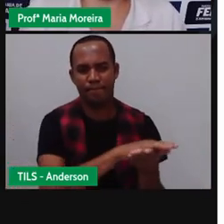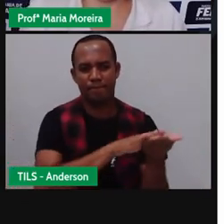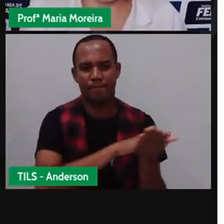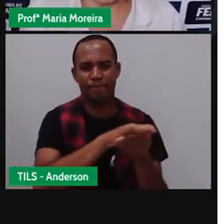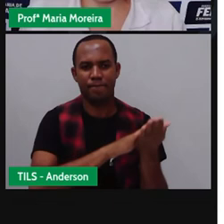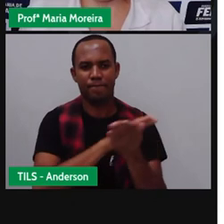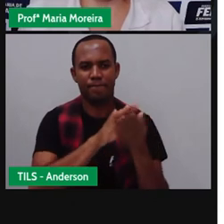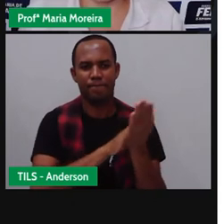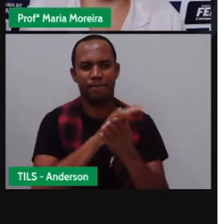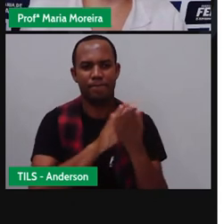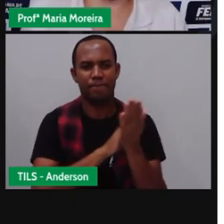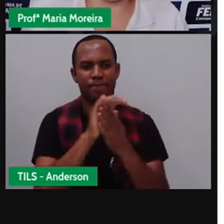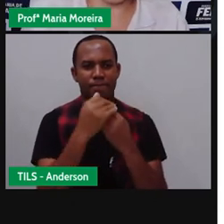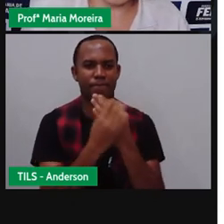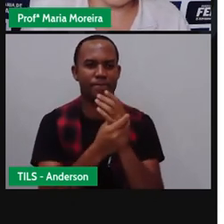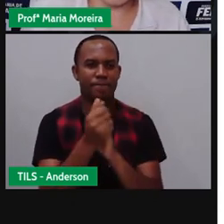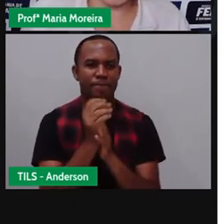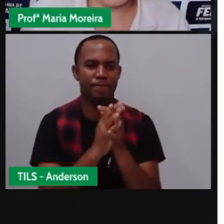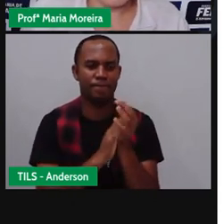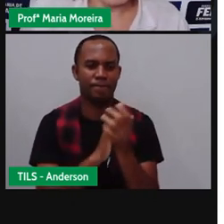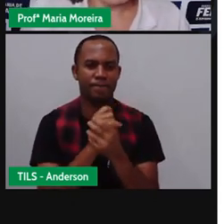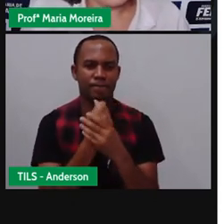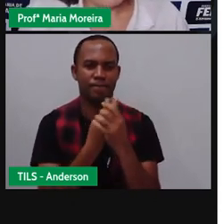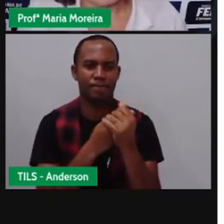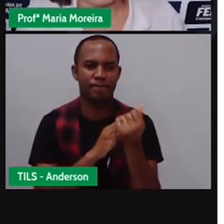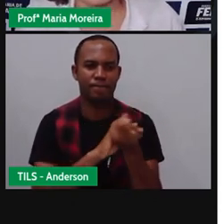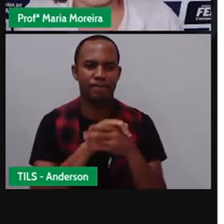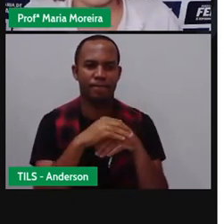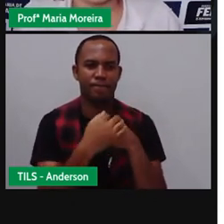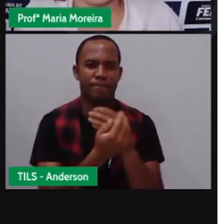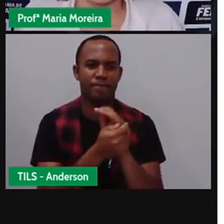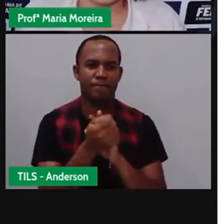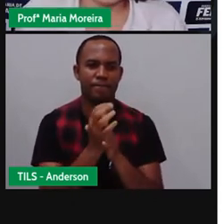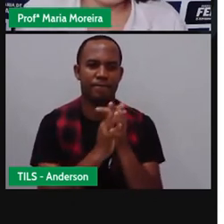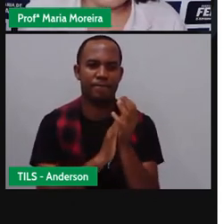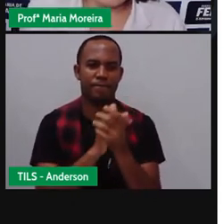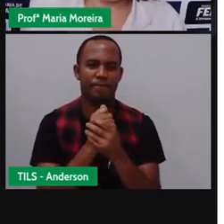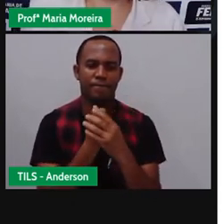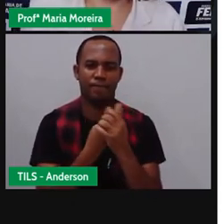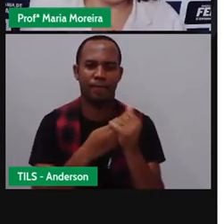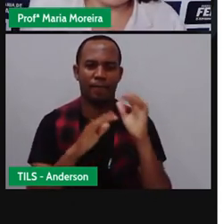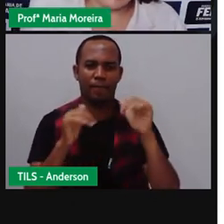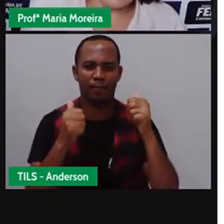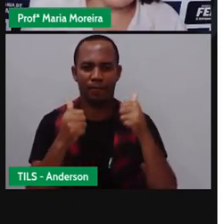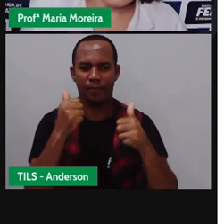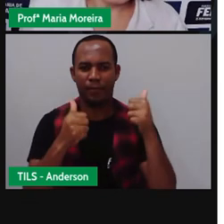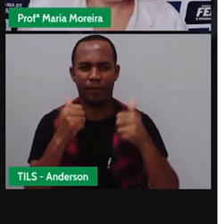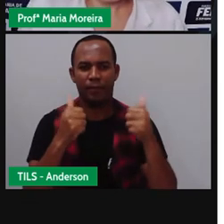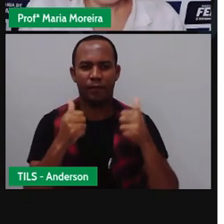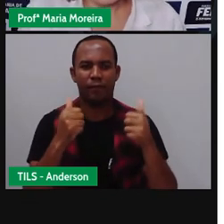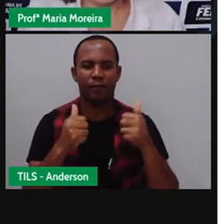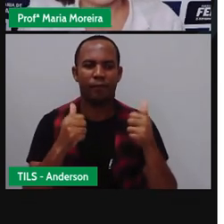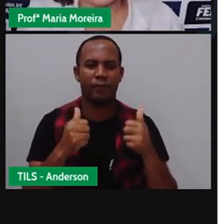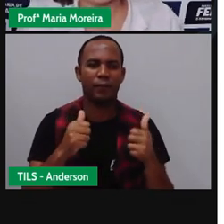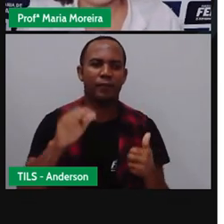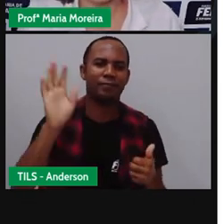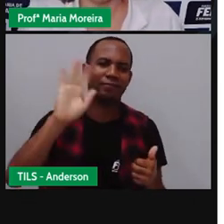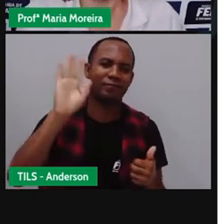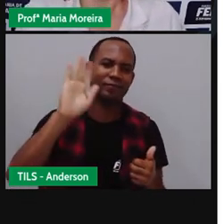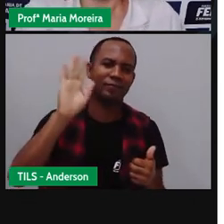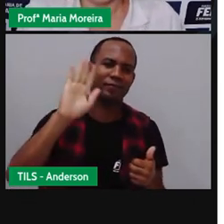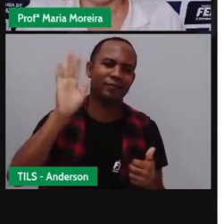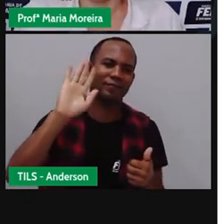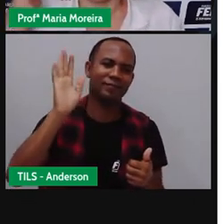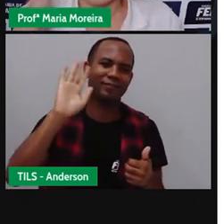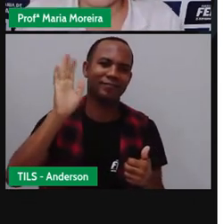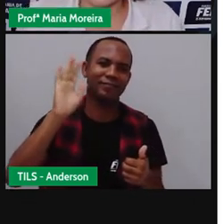social, distanciamento social sempre que possível, tá? Para que em breve a gente possa estar aí juntinho, certo? Na sala de aula,